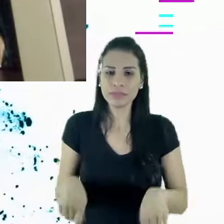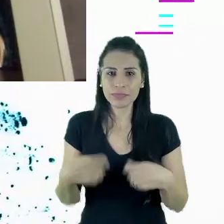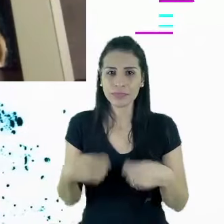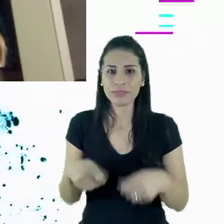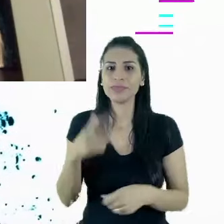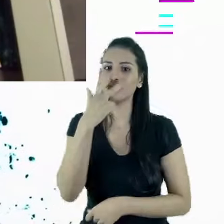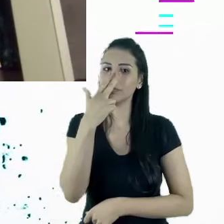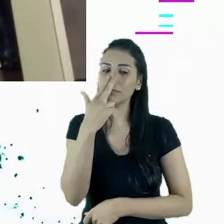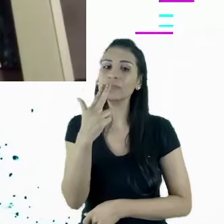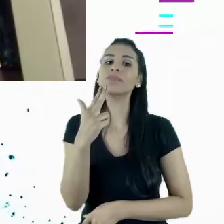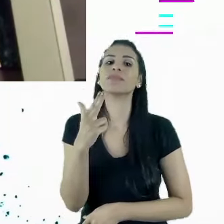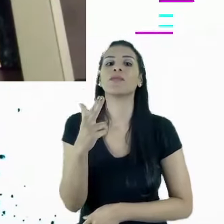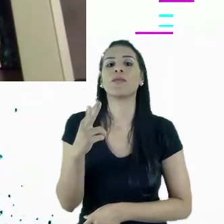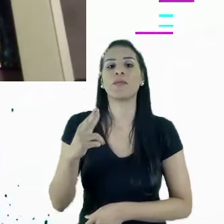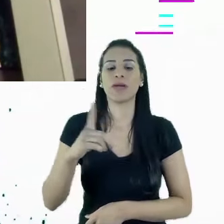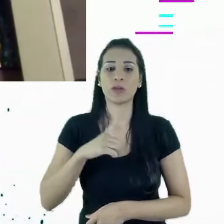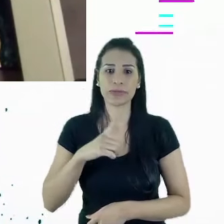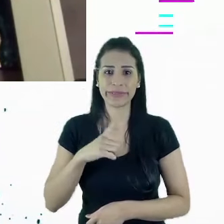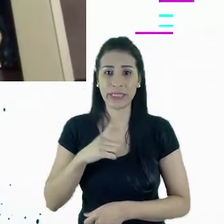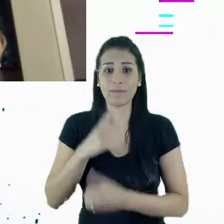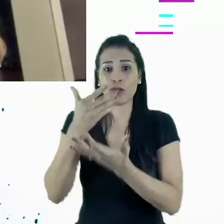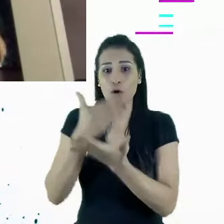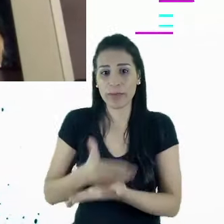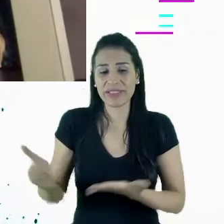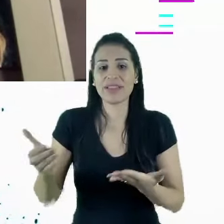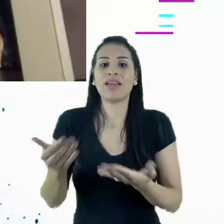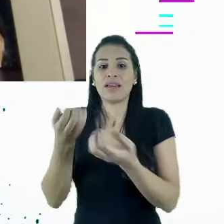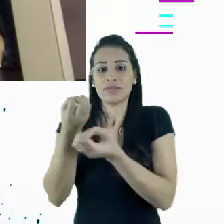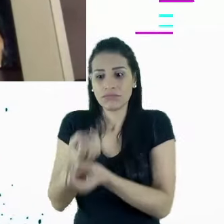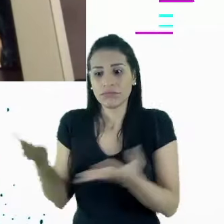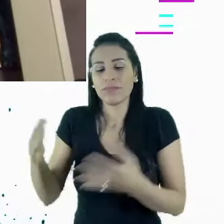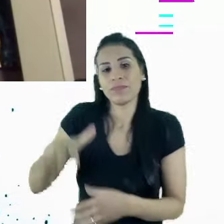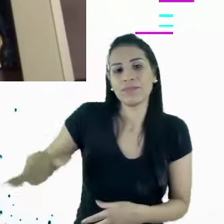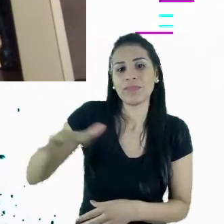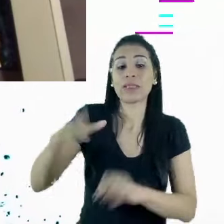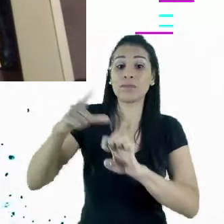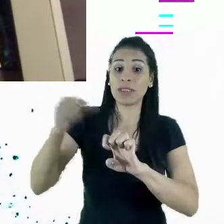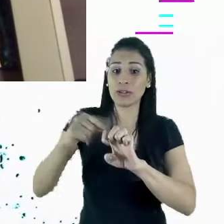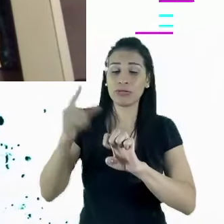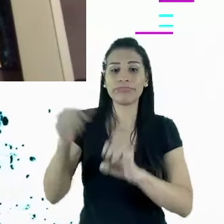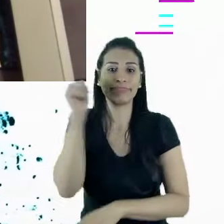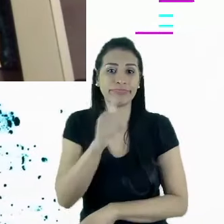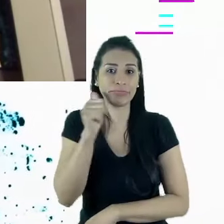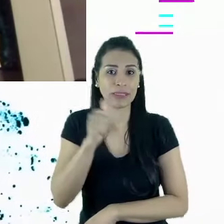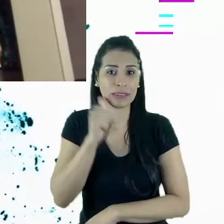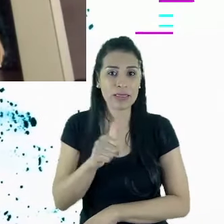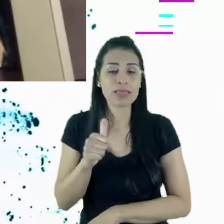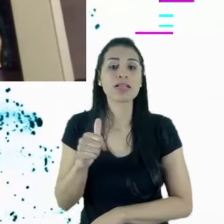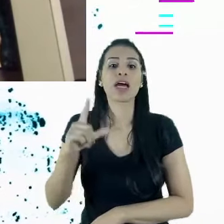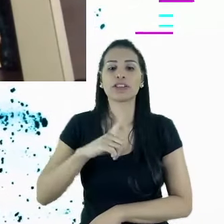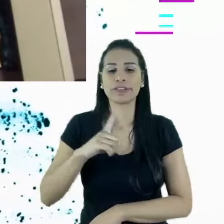intervalo entre um e outro, quando eu comecei a devolver para a sociedade, justamente pelas empreendedoras femininas, através, fui convidada para ser